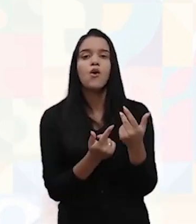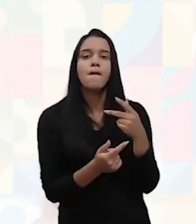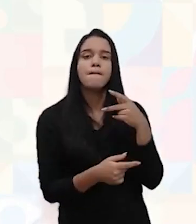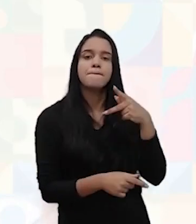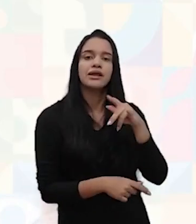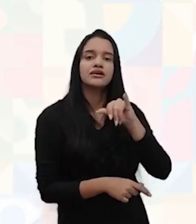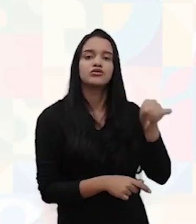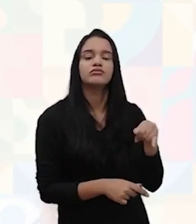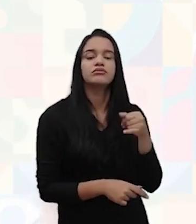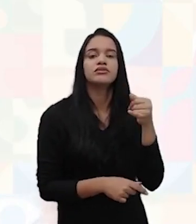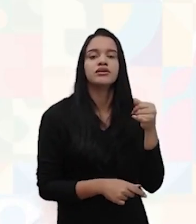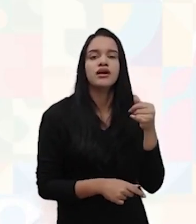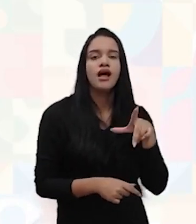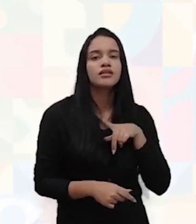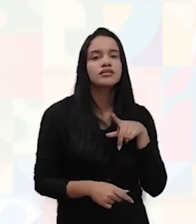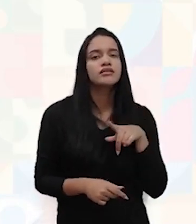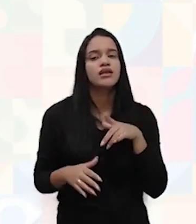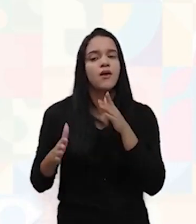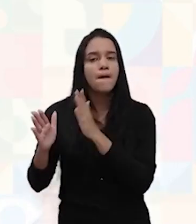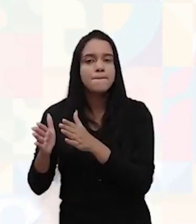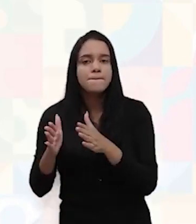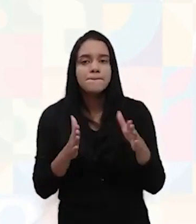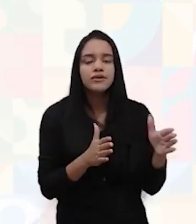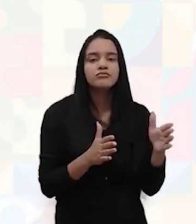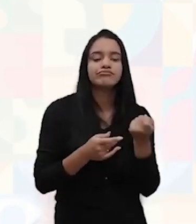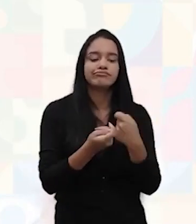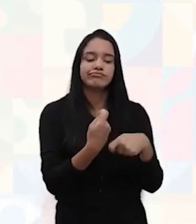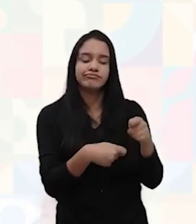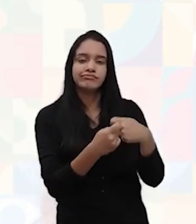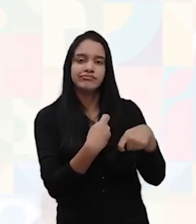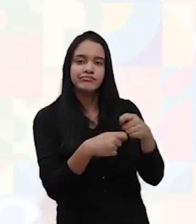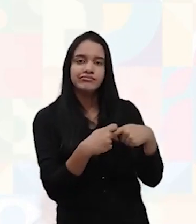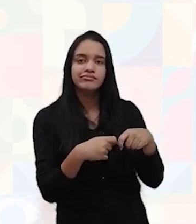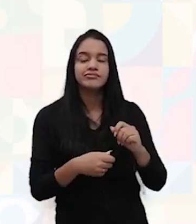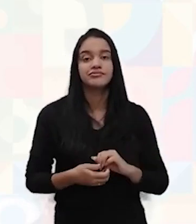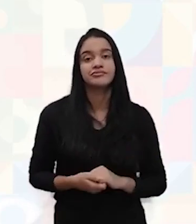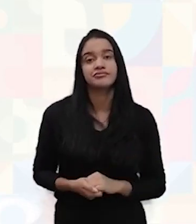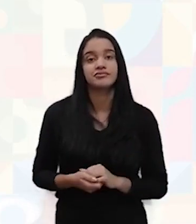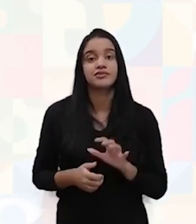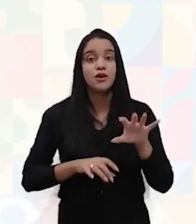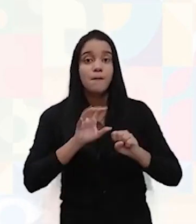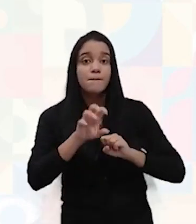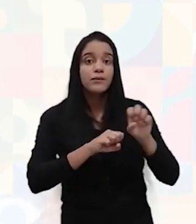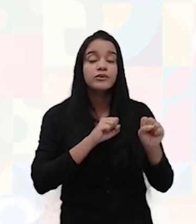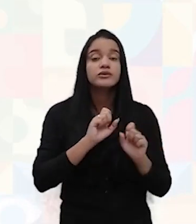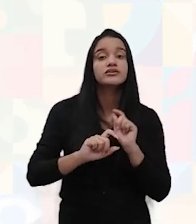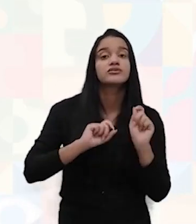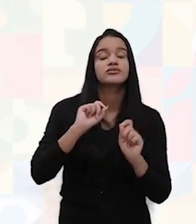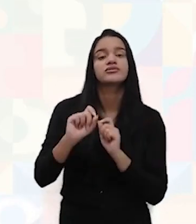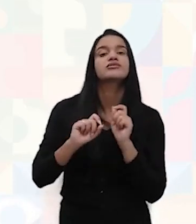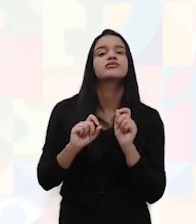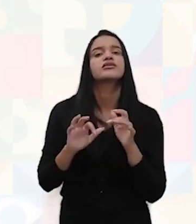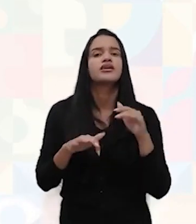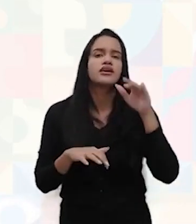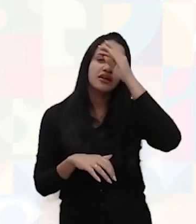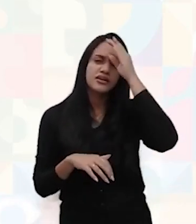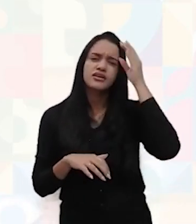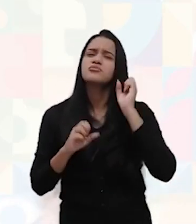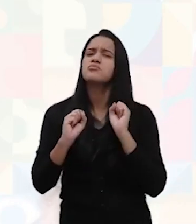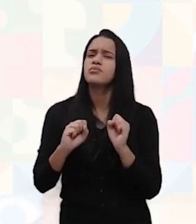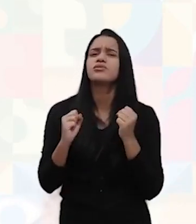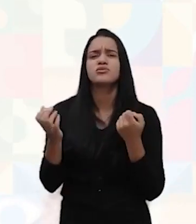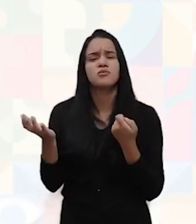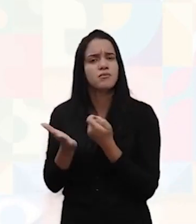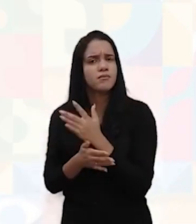E para isso, existe um processo chamado negociação, na busca de chegar a um meio termo onde o cliente ele possa comprar